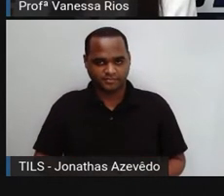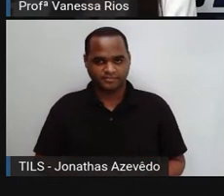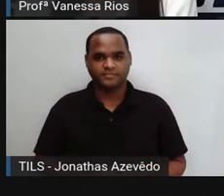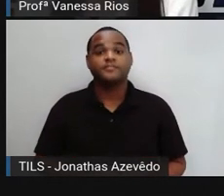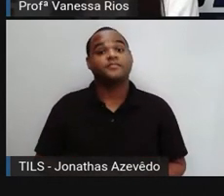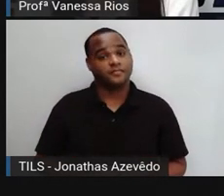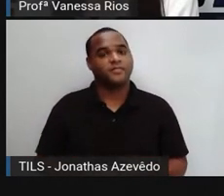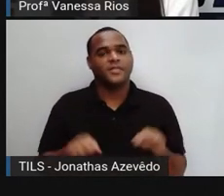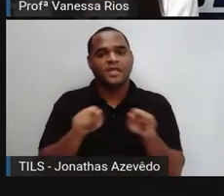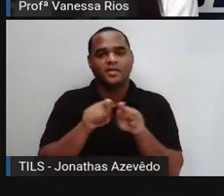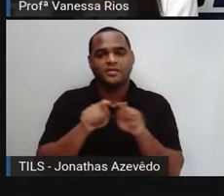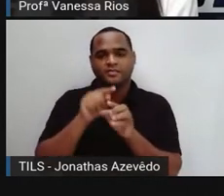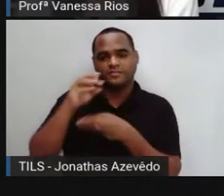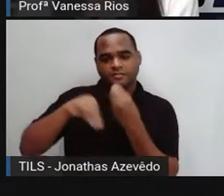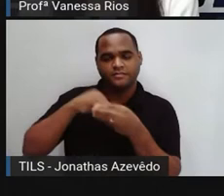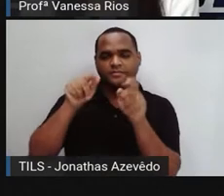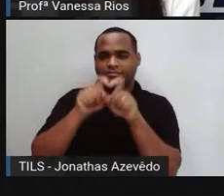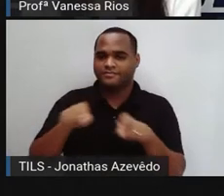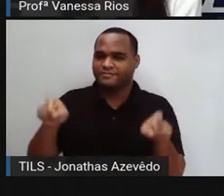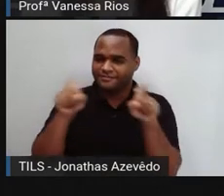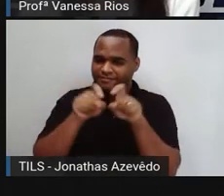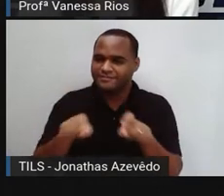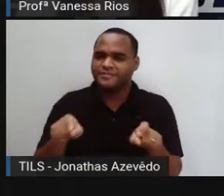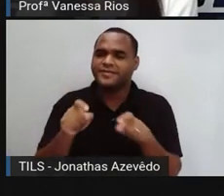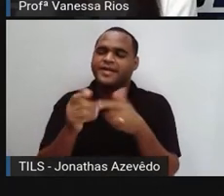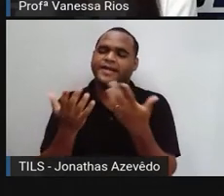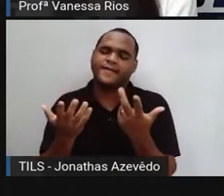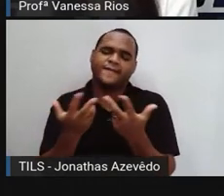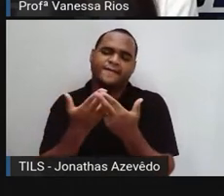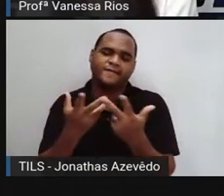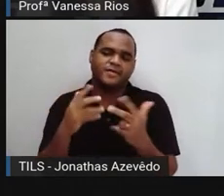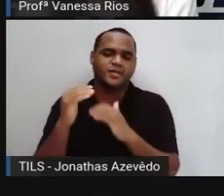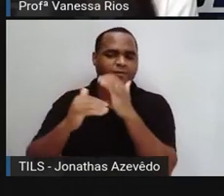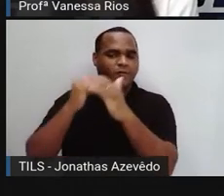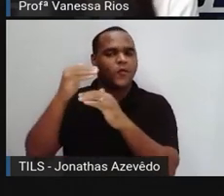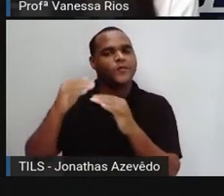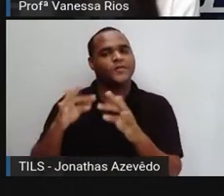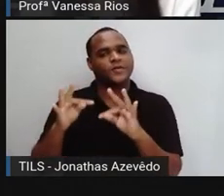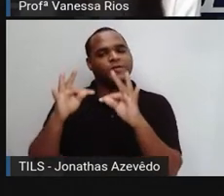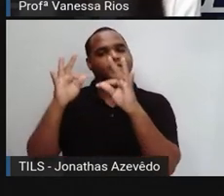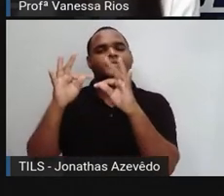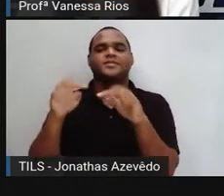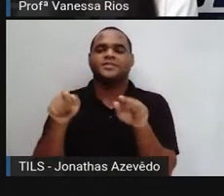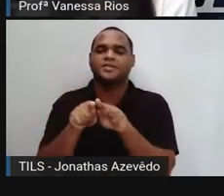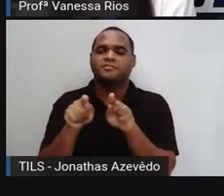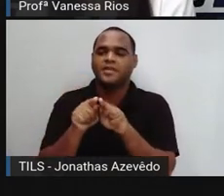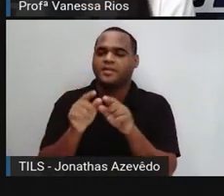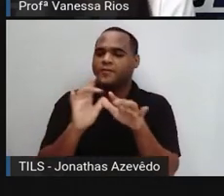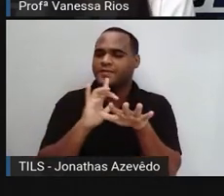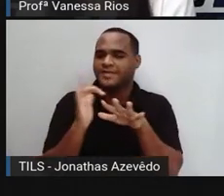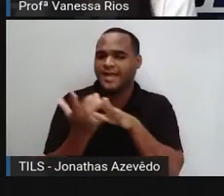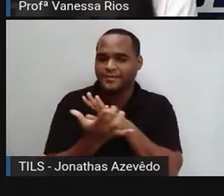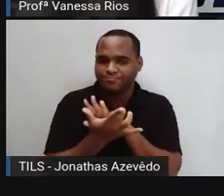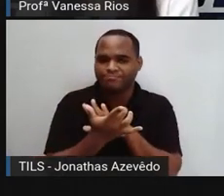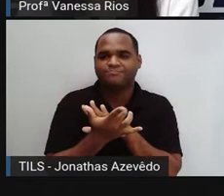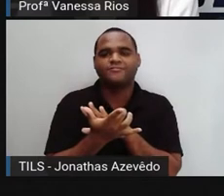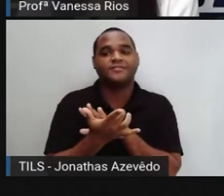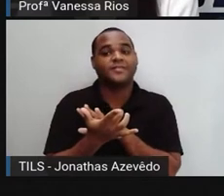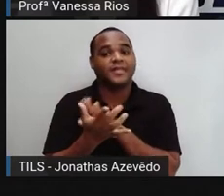E aí, com a difusão da informática, né? Dos avanços tecnológicos, das redes sociais,